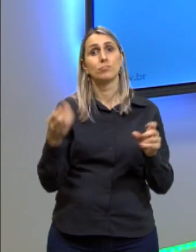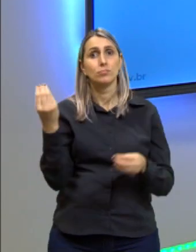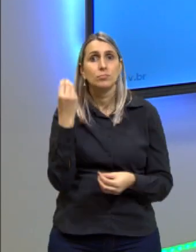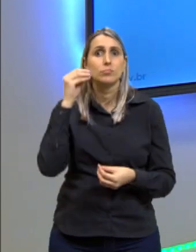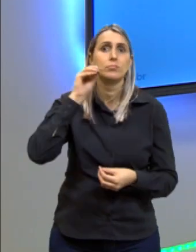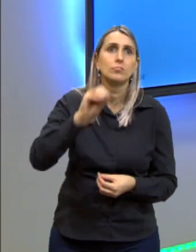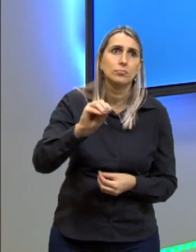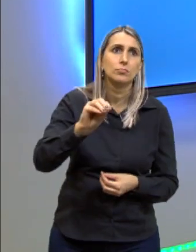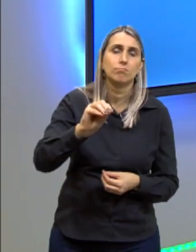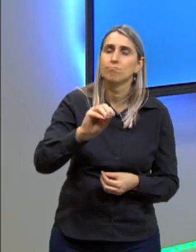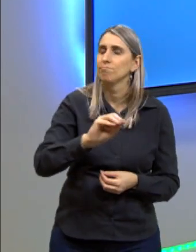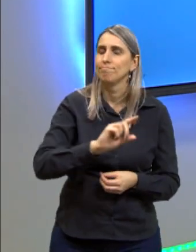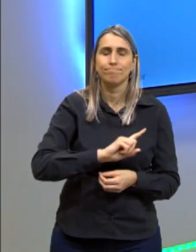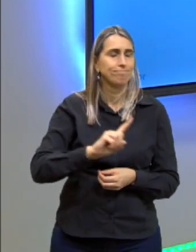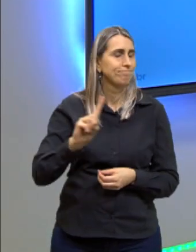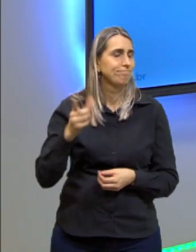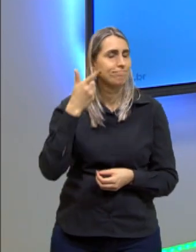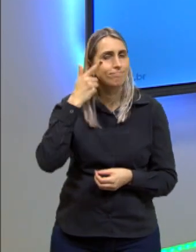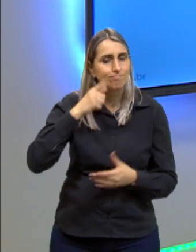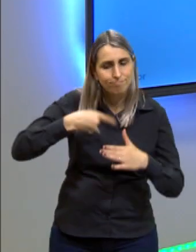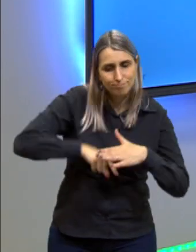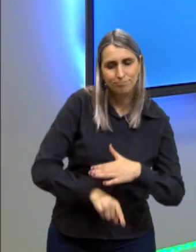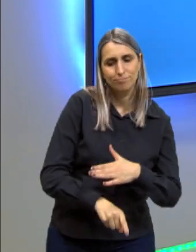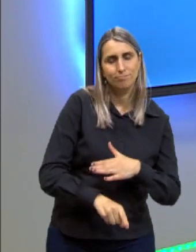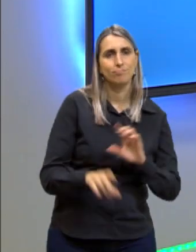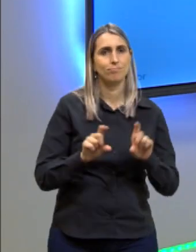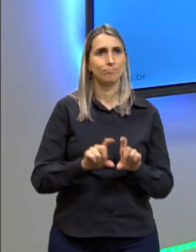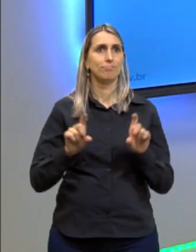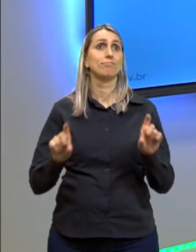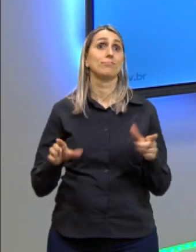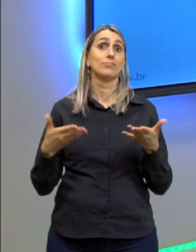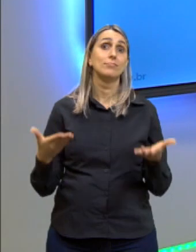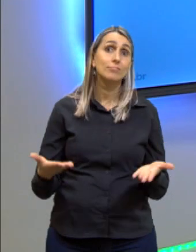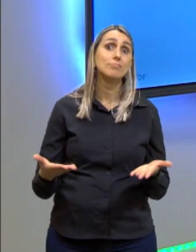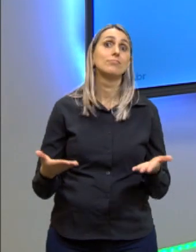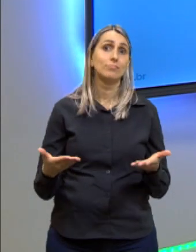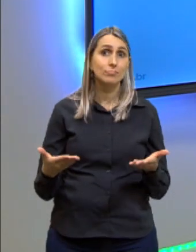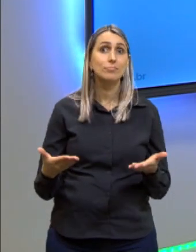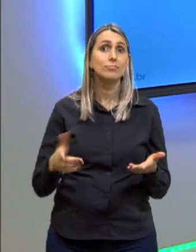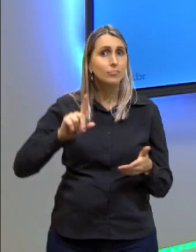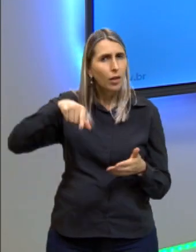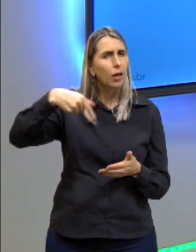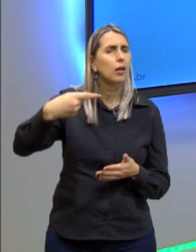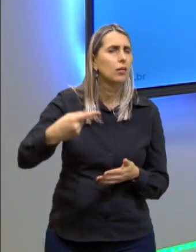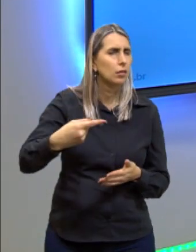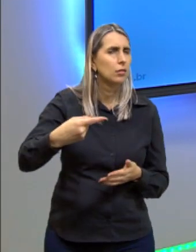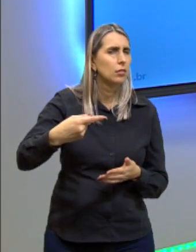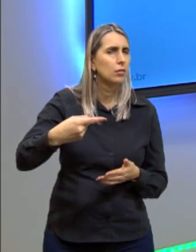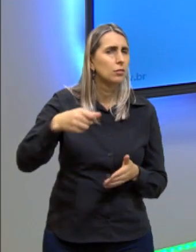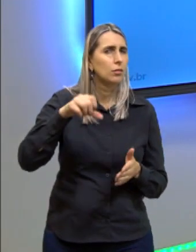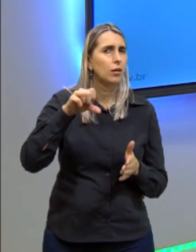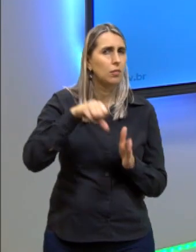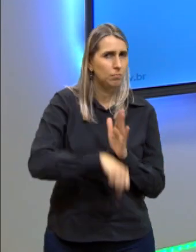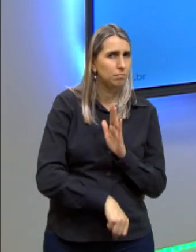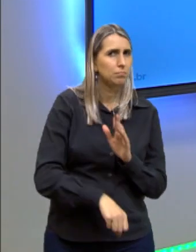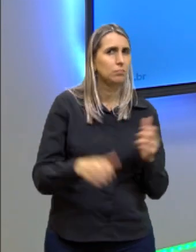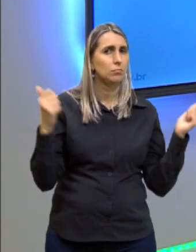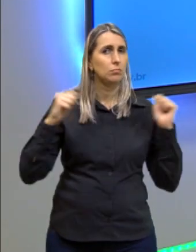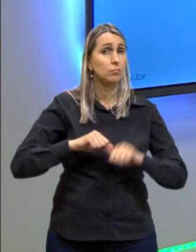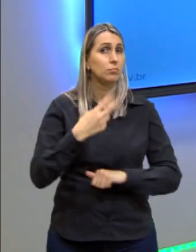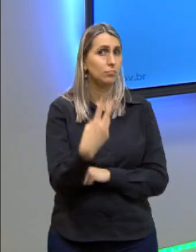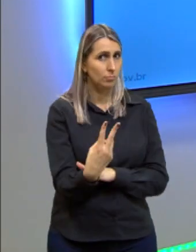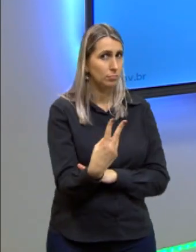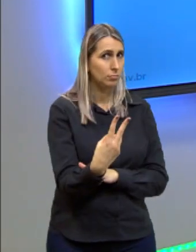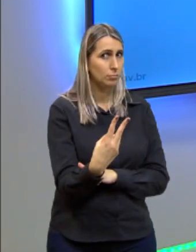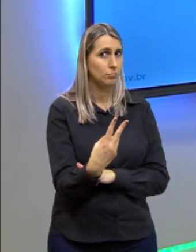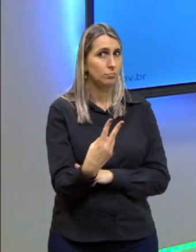colocar ela e tu não vai conseguir aprofundar ela. E aí tu vai ter, além de um prejuízo na competência 2,